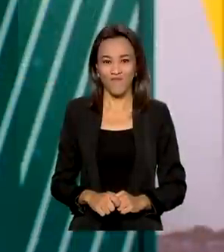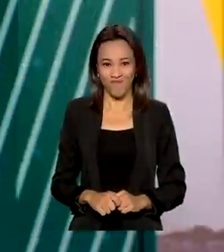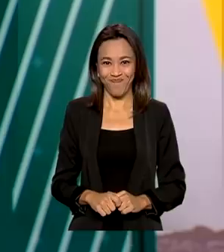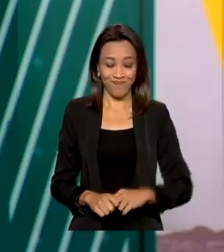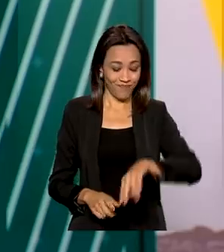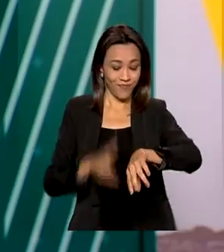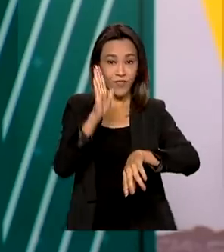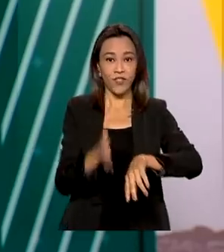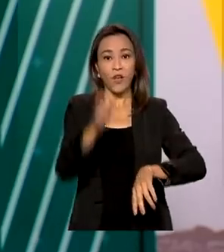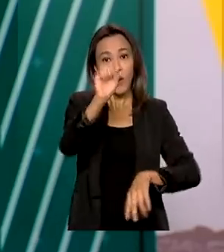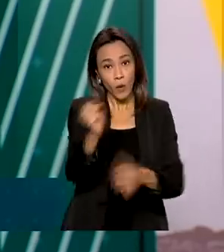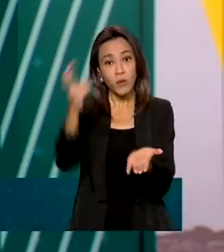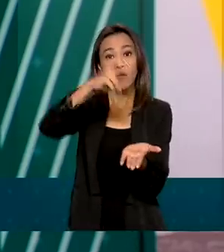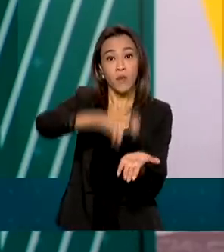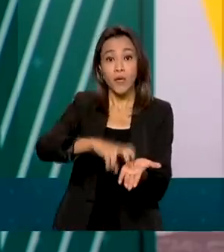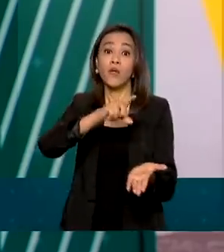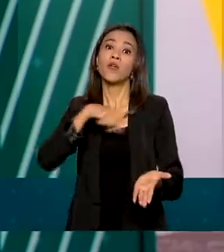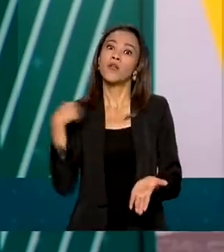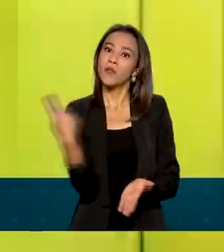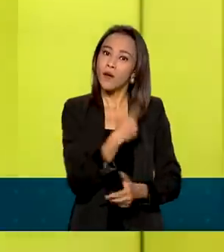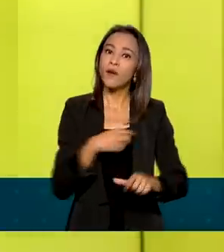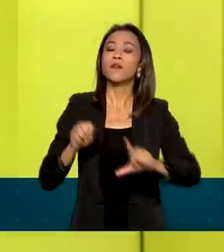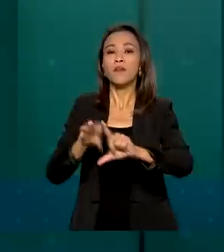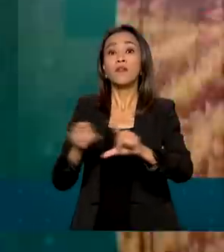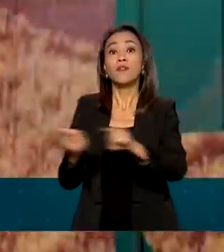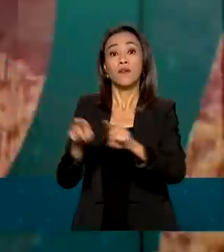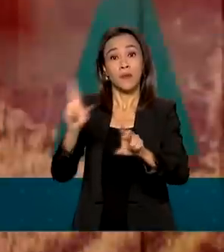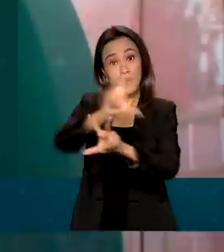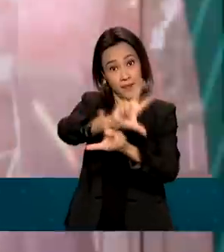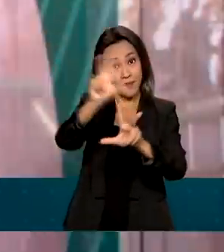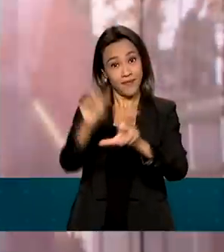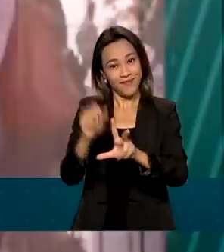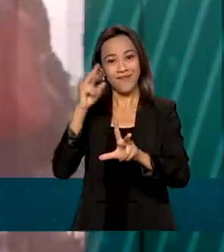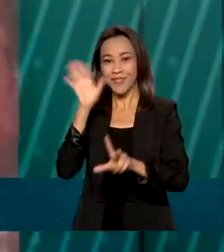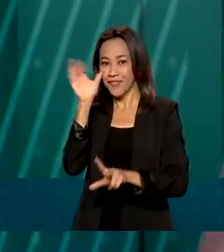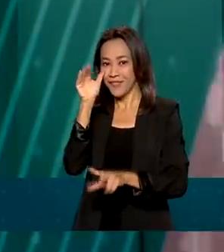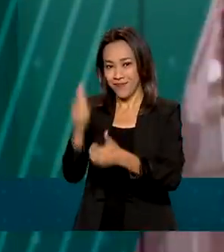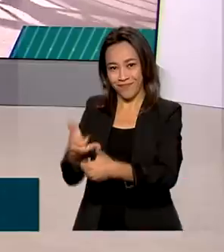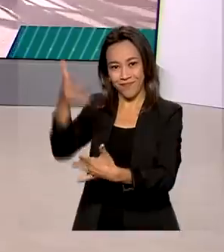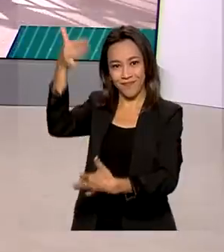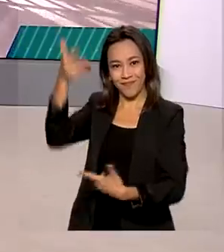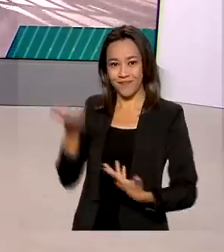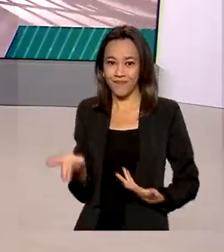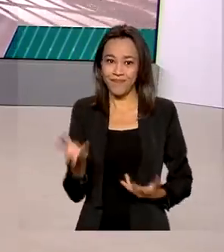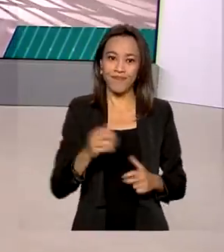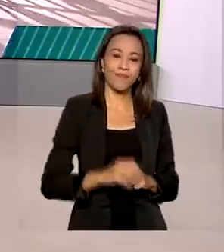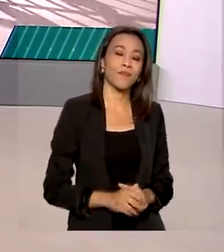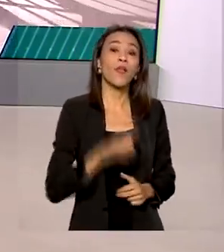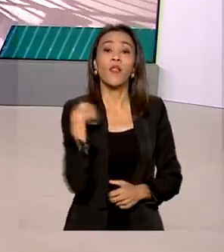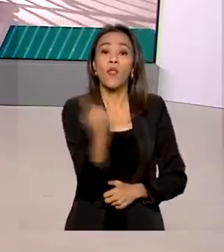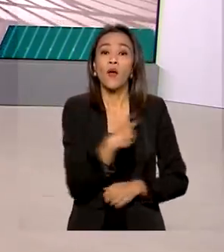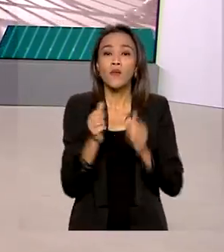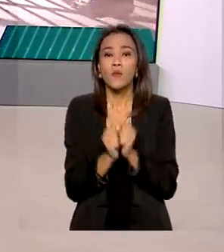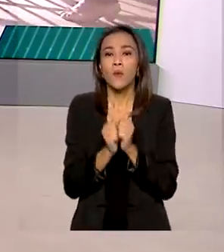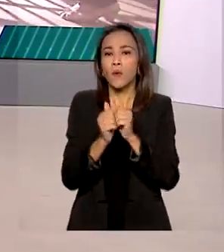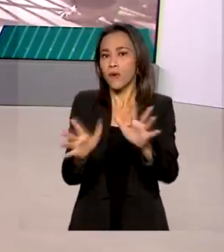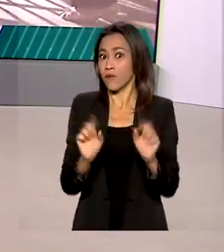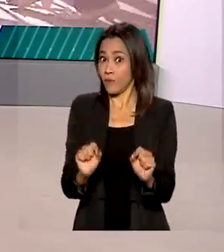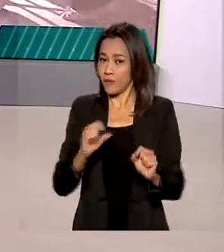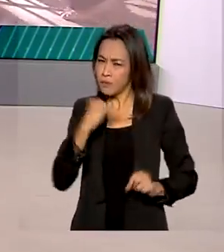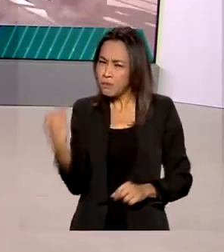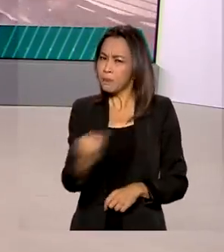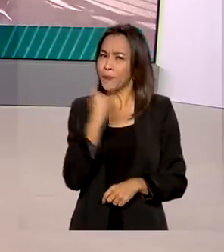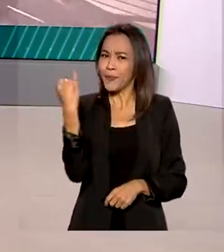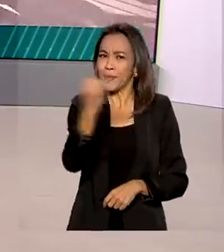Agora são 8 horas da manhã, estamos ao vivo pela TV Brasil e redes sociais. A gente começa com essa informação importante.